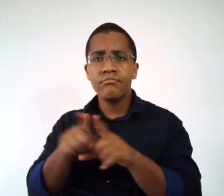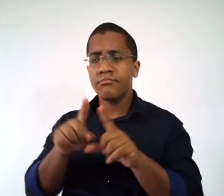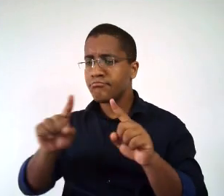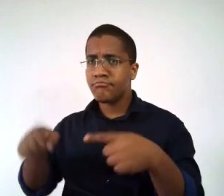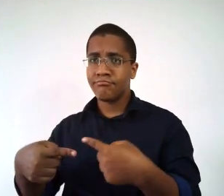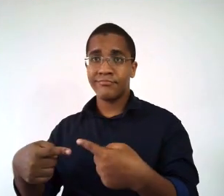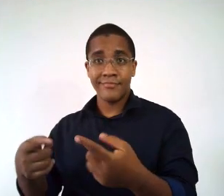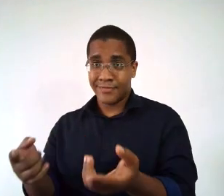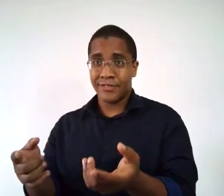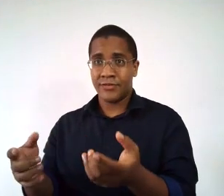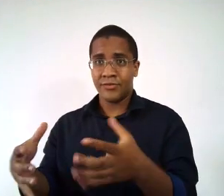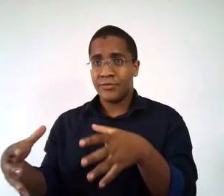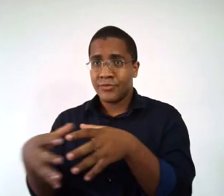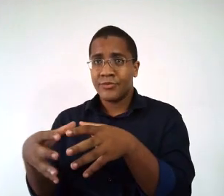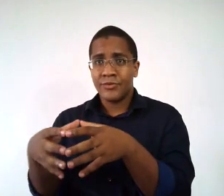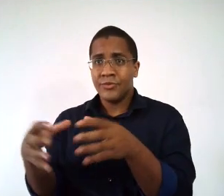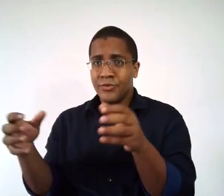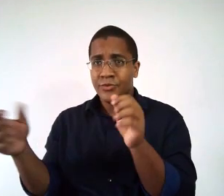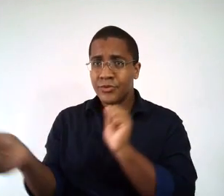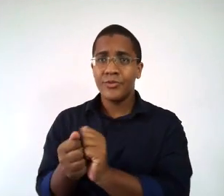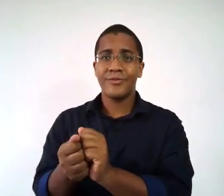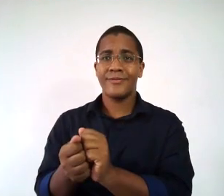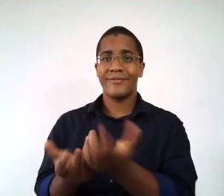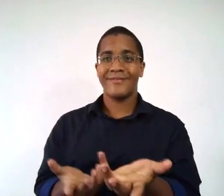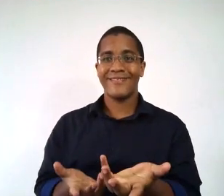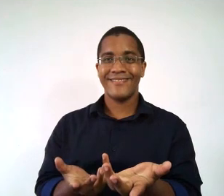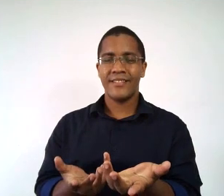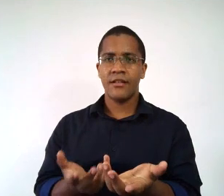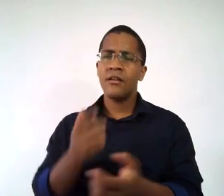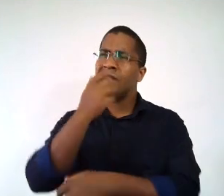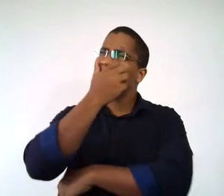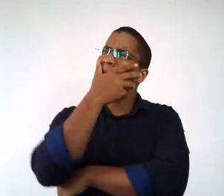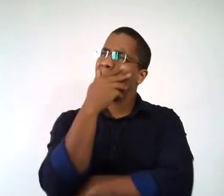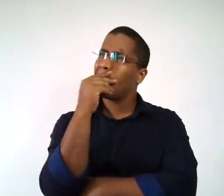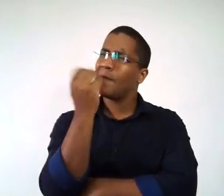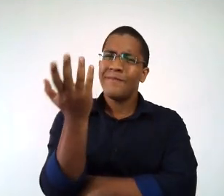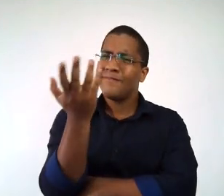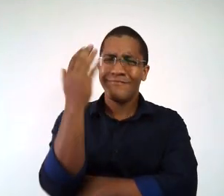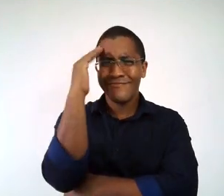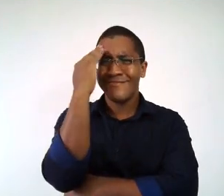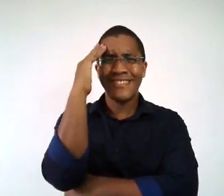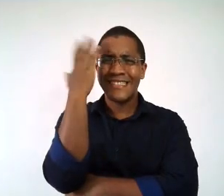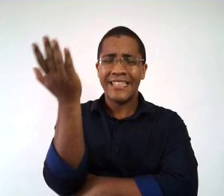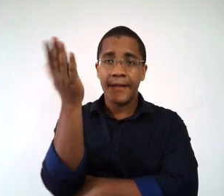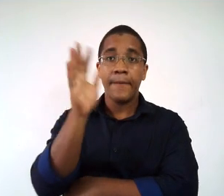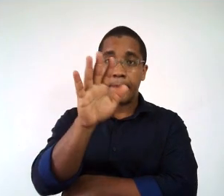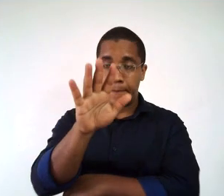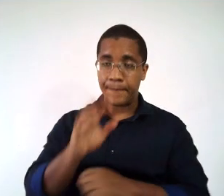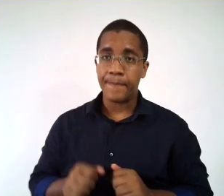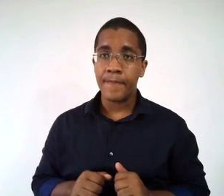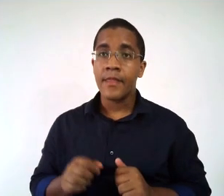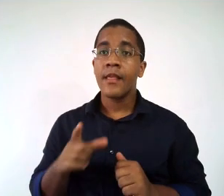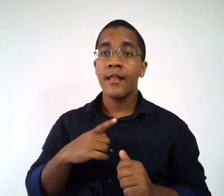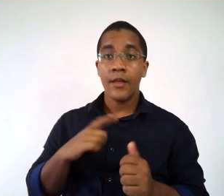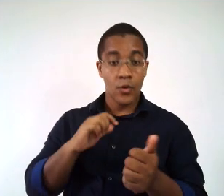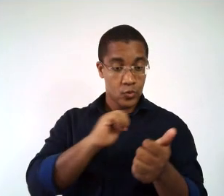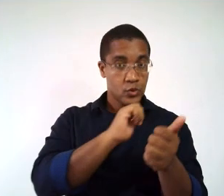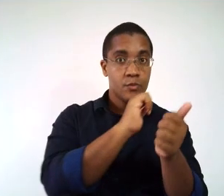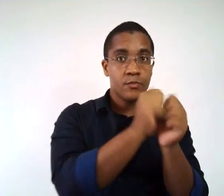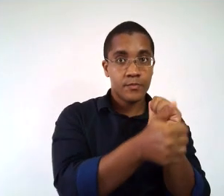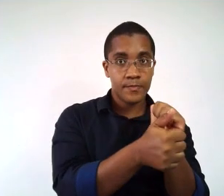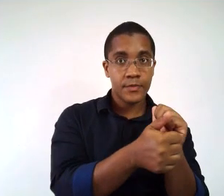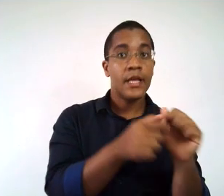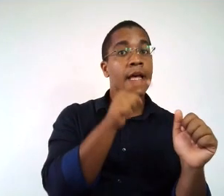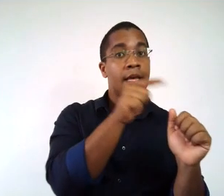Oxe, professora. Então, como assim? Qual a diferença? Ainda não consigo entender. Vamos lá. Ah, esportes